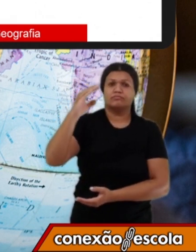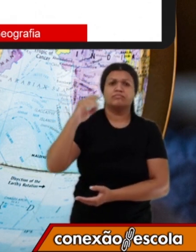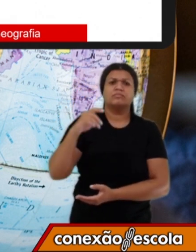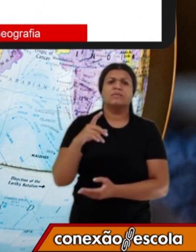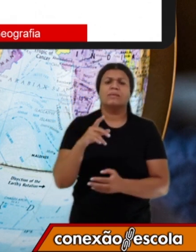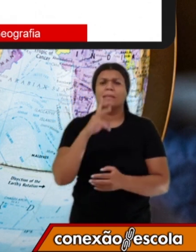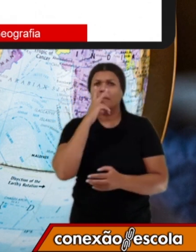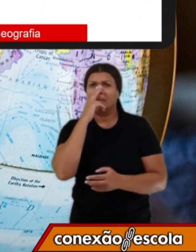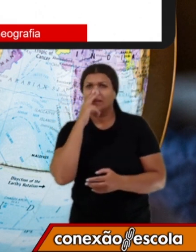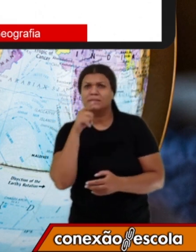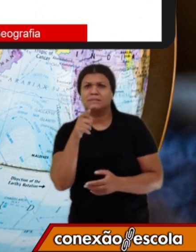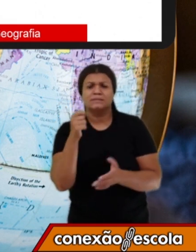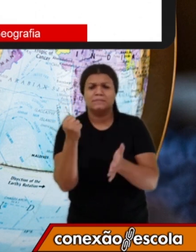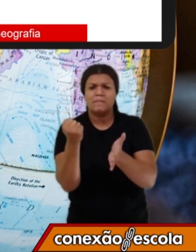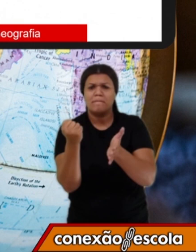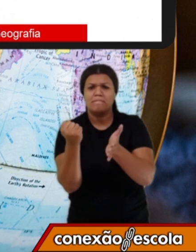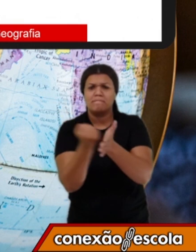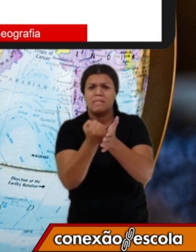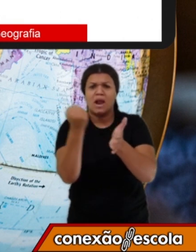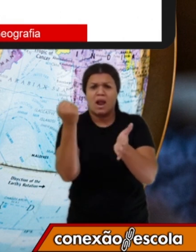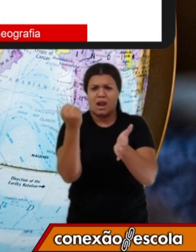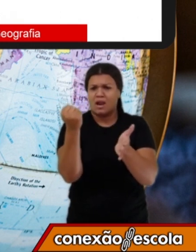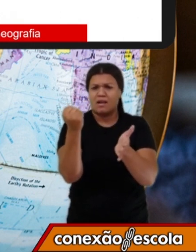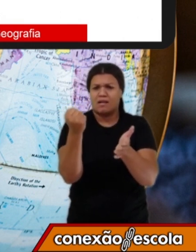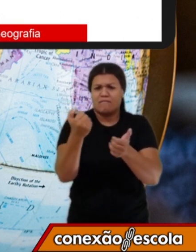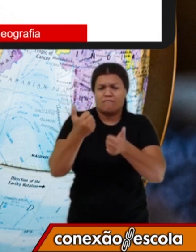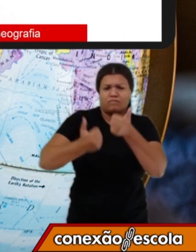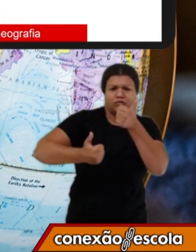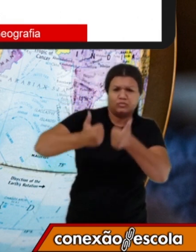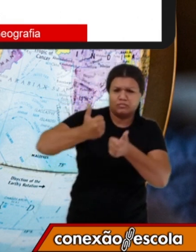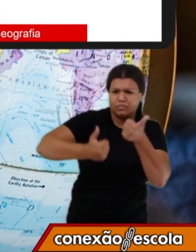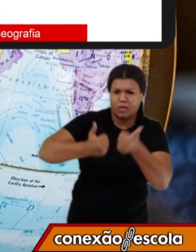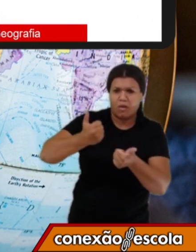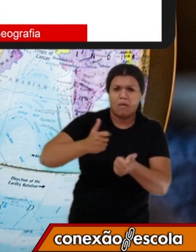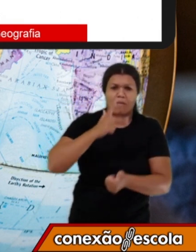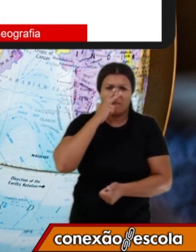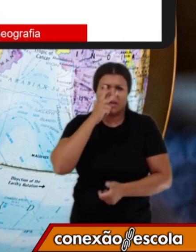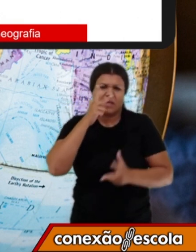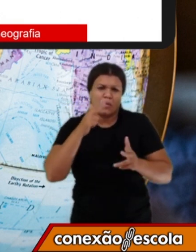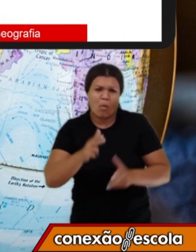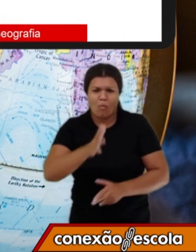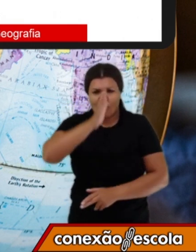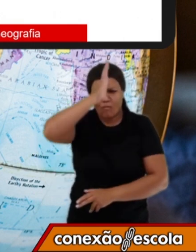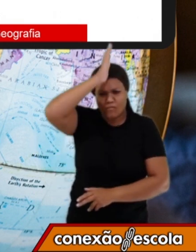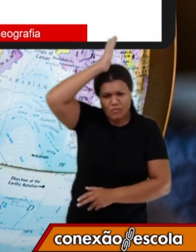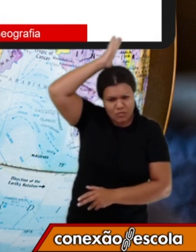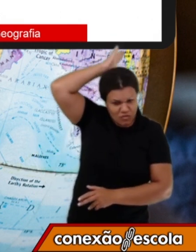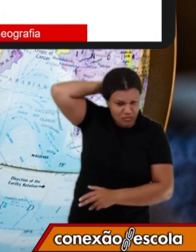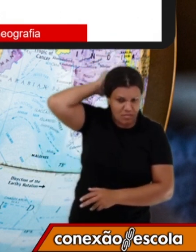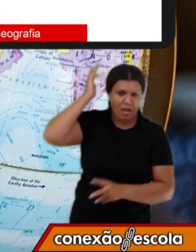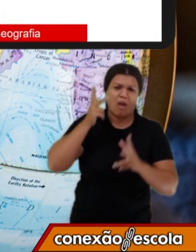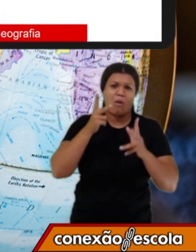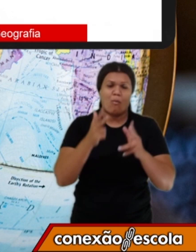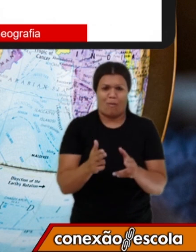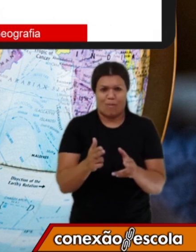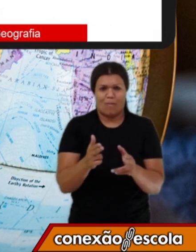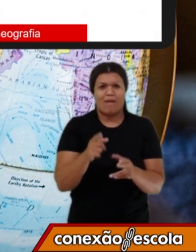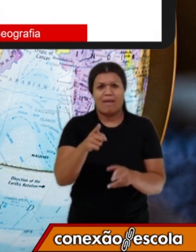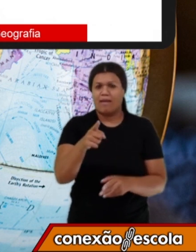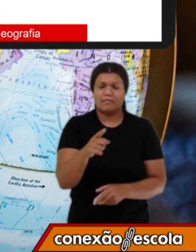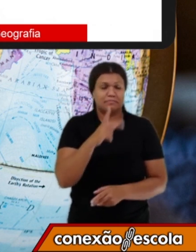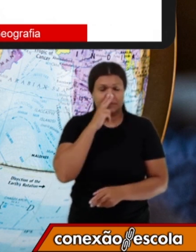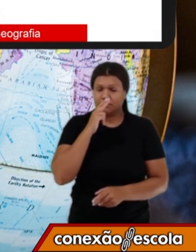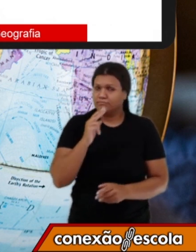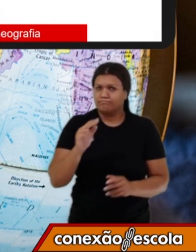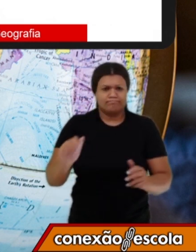É como se fosse a Marta para a Seleção Brasileira de Futebol, como se fosse o Neymar para a Seleção Brasileira de Futebol. É o grande